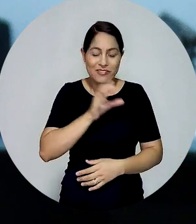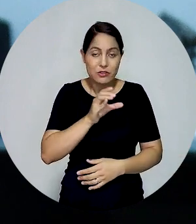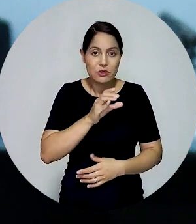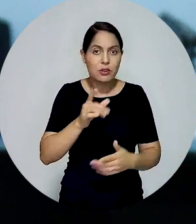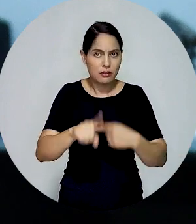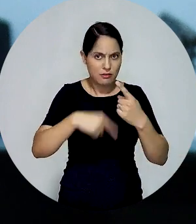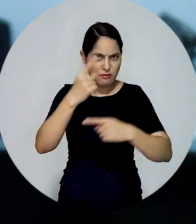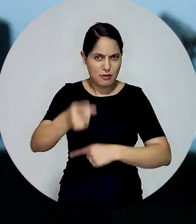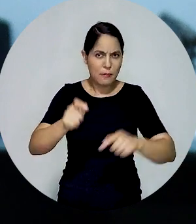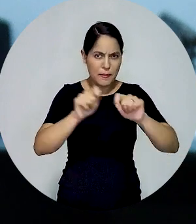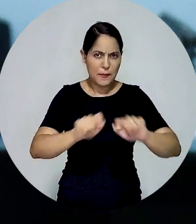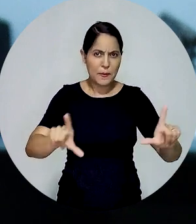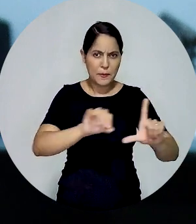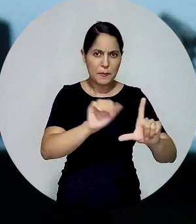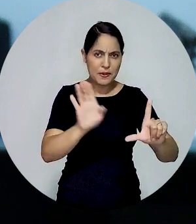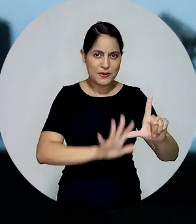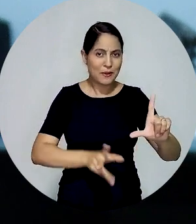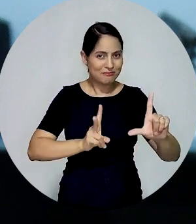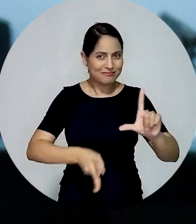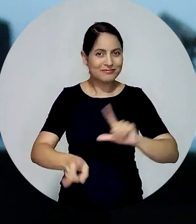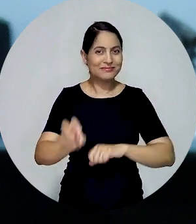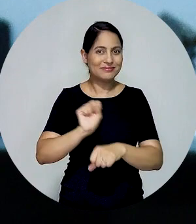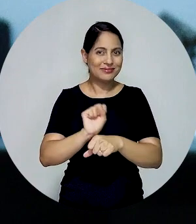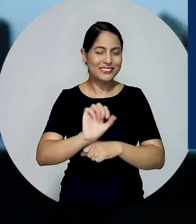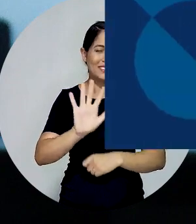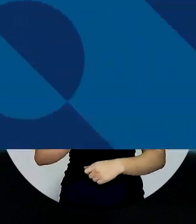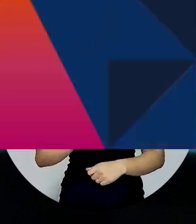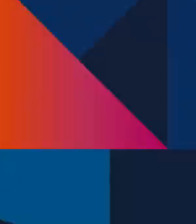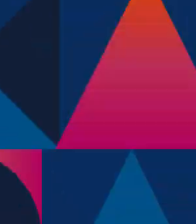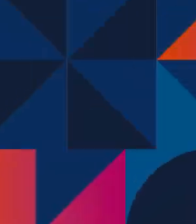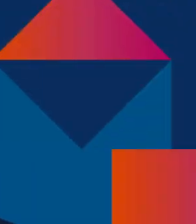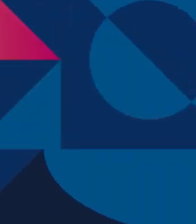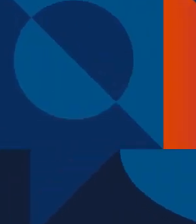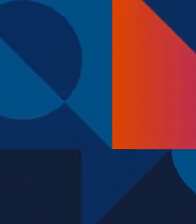voltamos na sequência com mais OAB Nacional. Não saia daí!